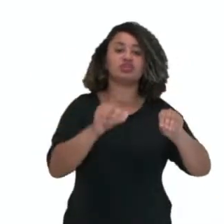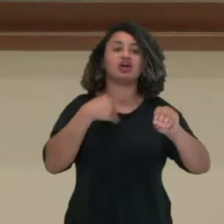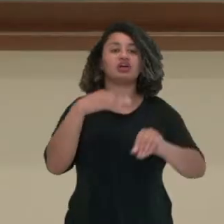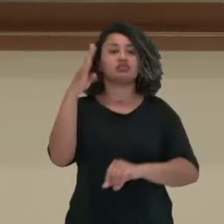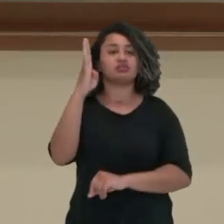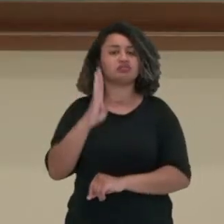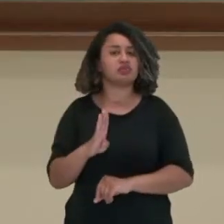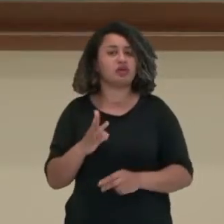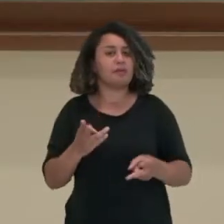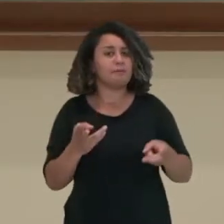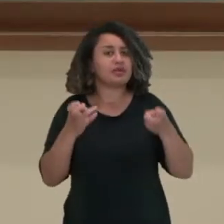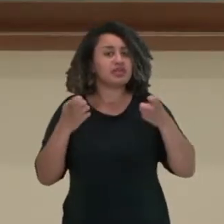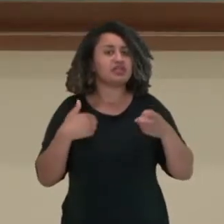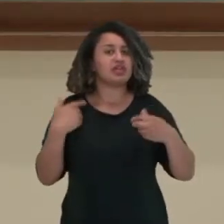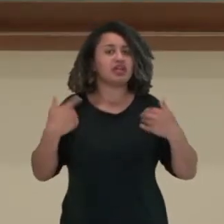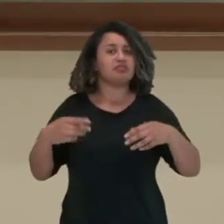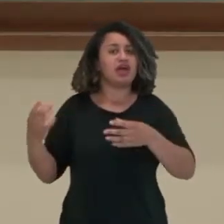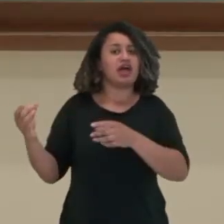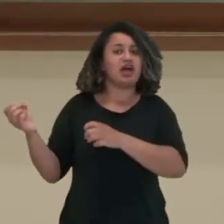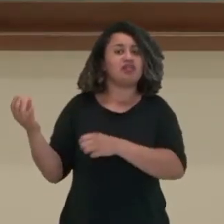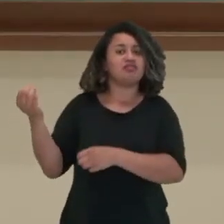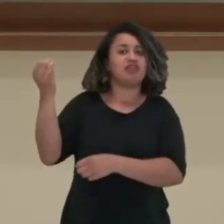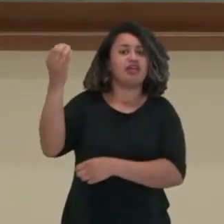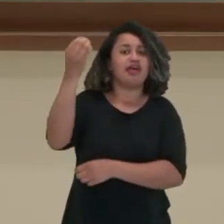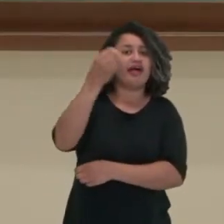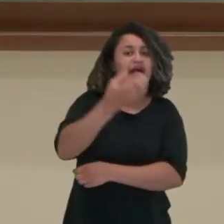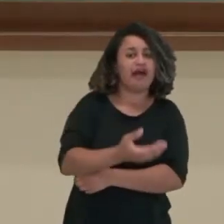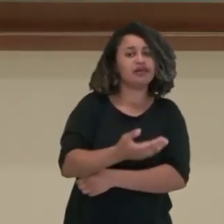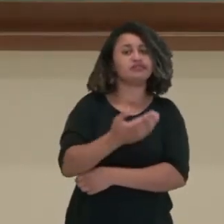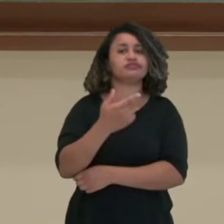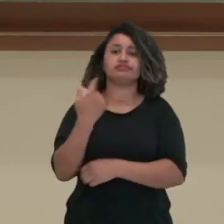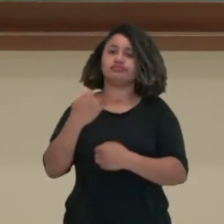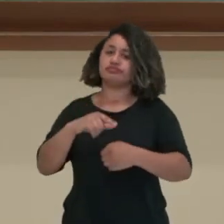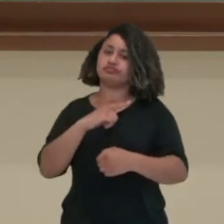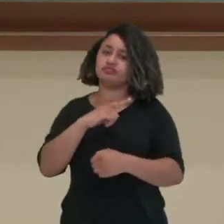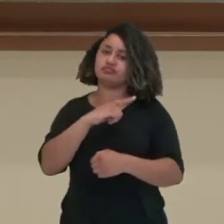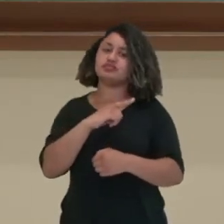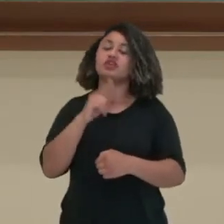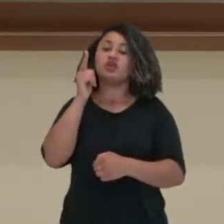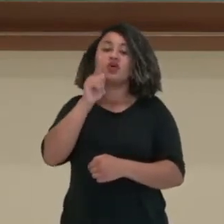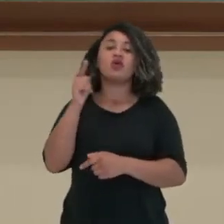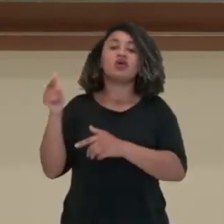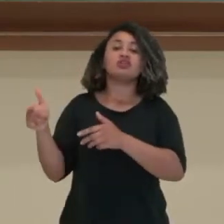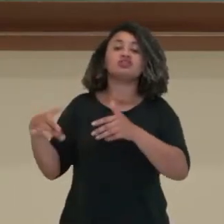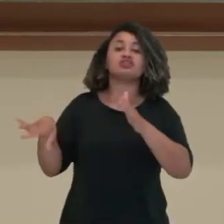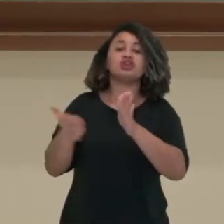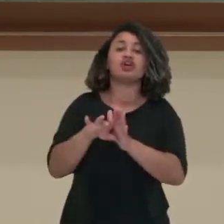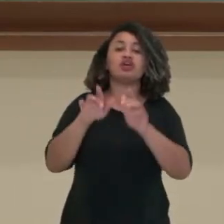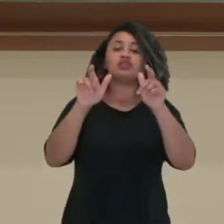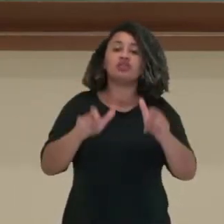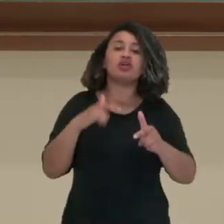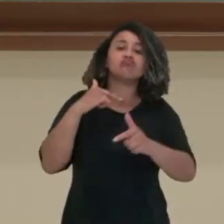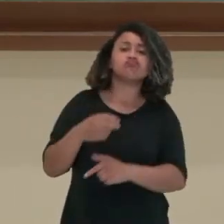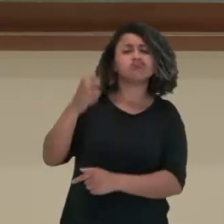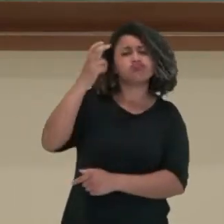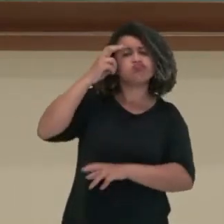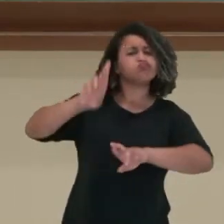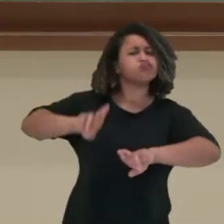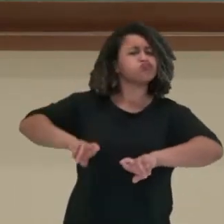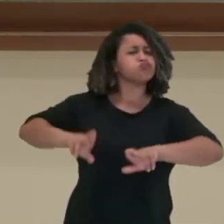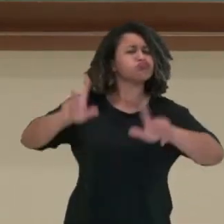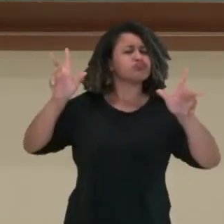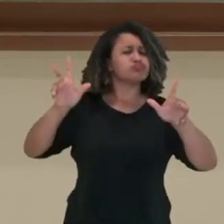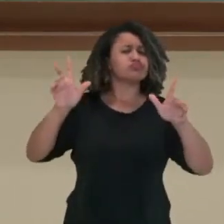tamanho da viagem que eles tiveram que fazer para cair um território justamente com uma cultura muito diferente da cultura